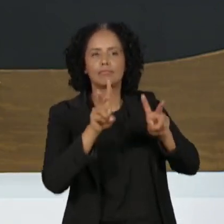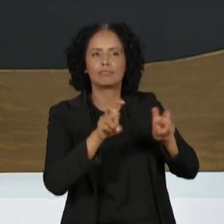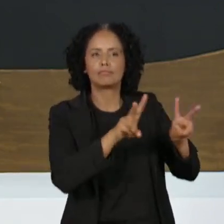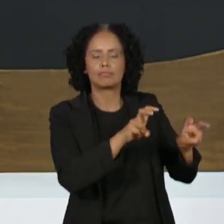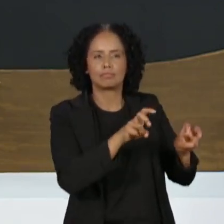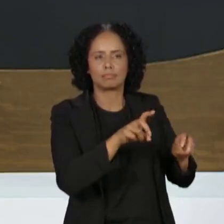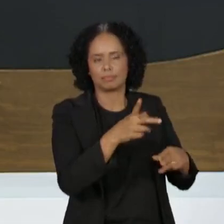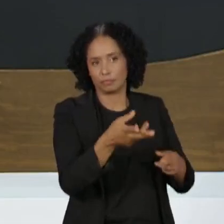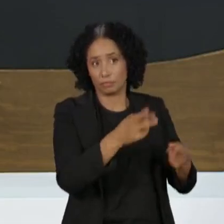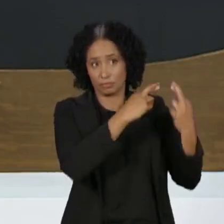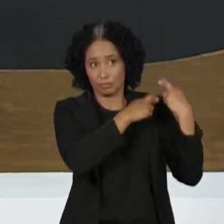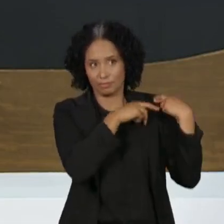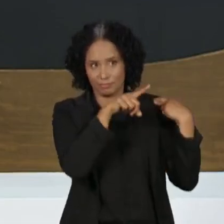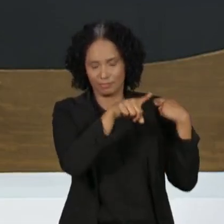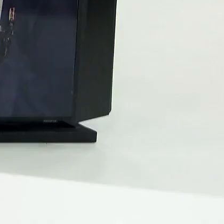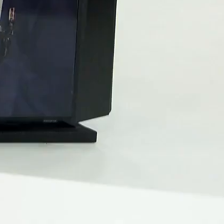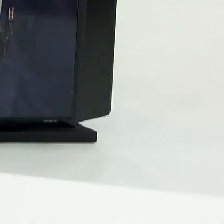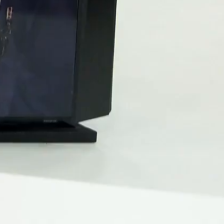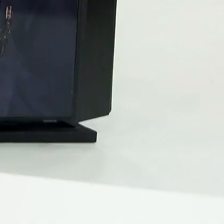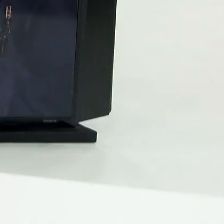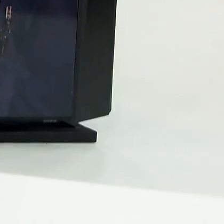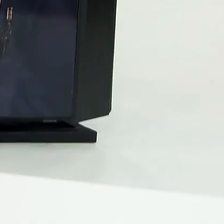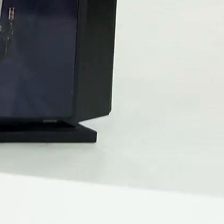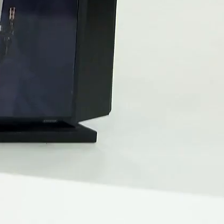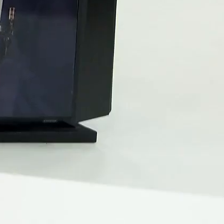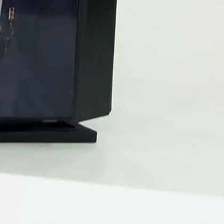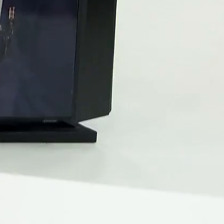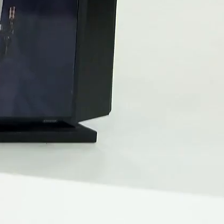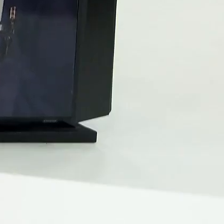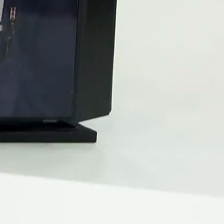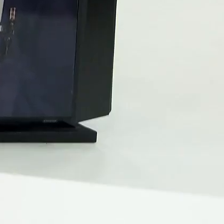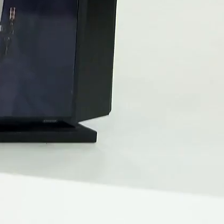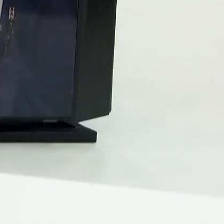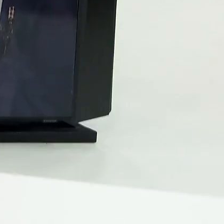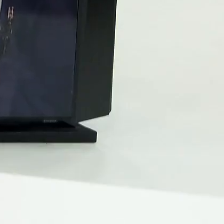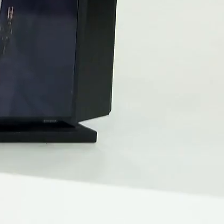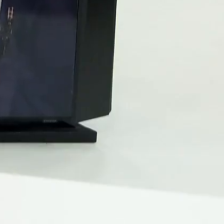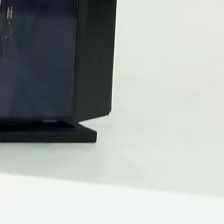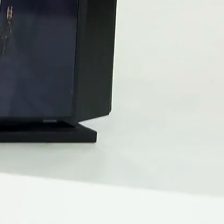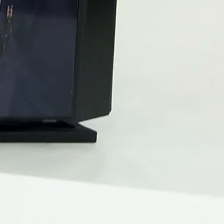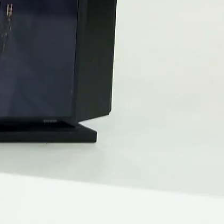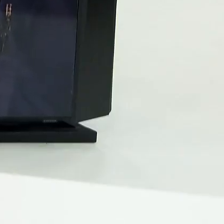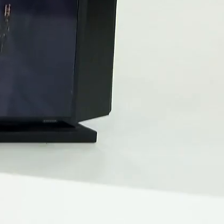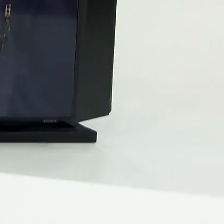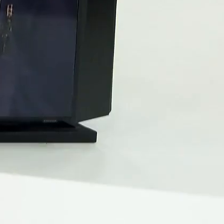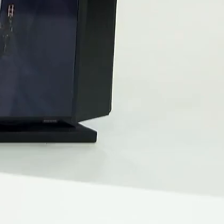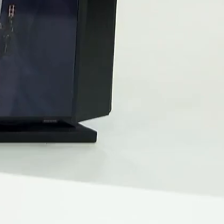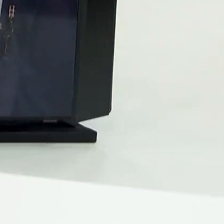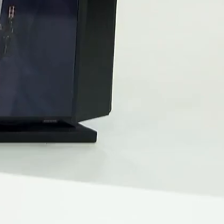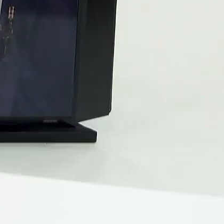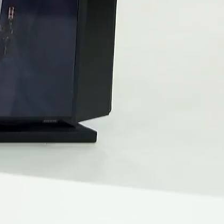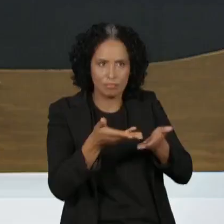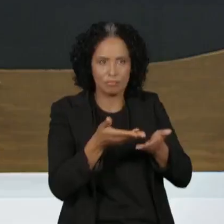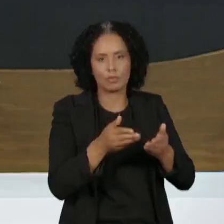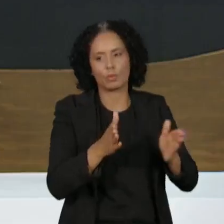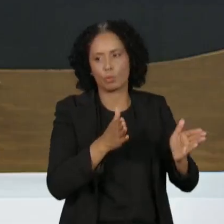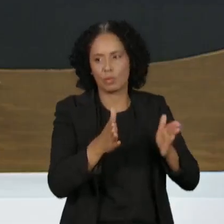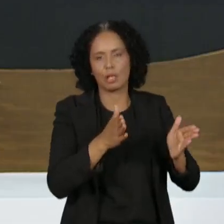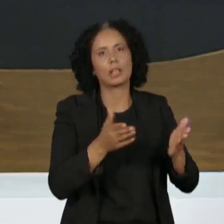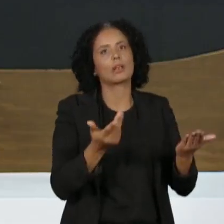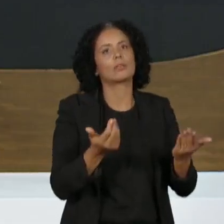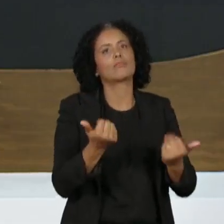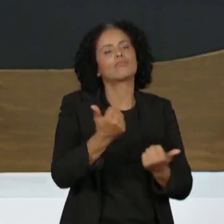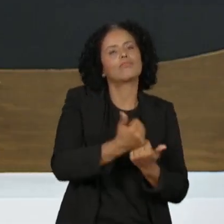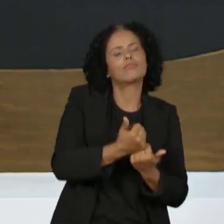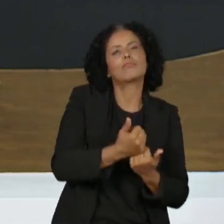capitão, por assim dizer, da equipe, vai ter várias bolas divididas com outras pastas. Na transição, ficou